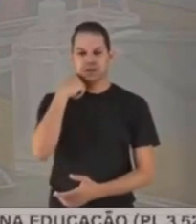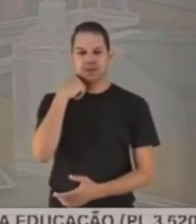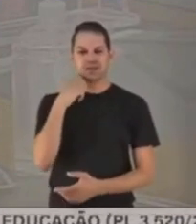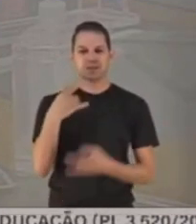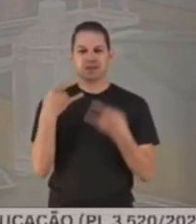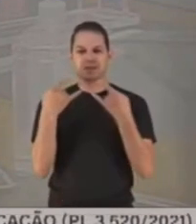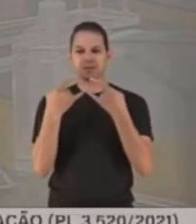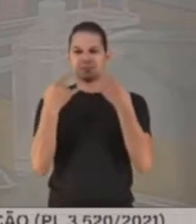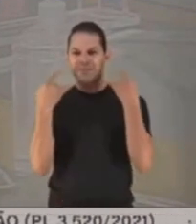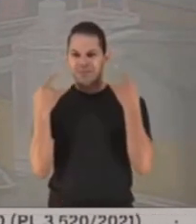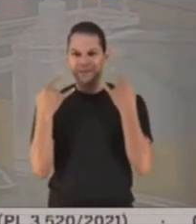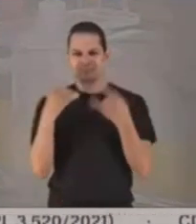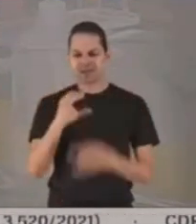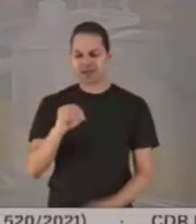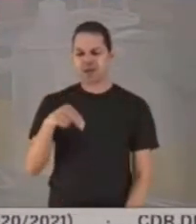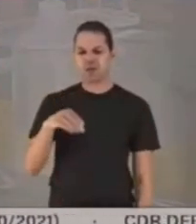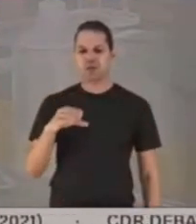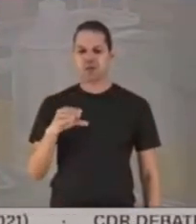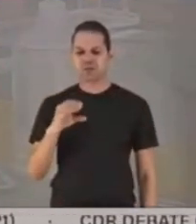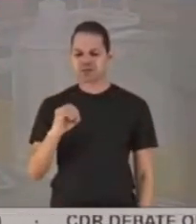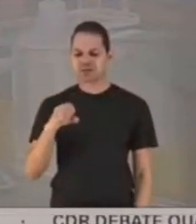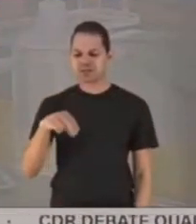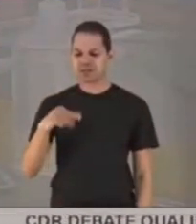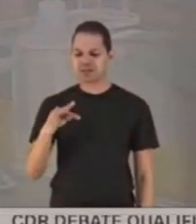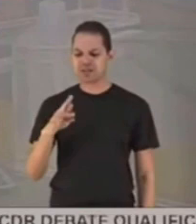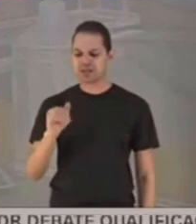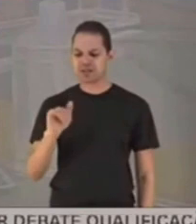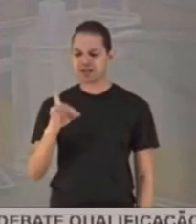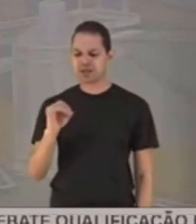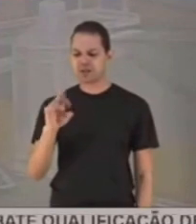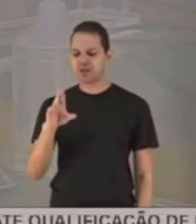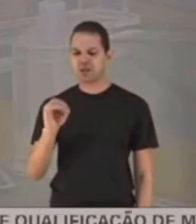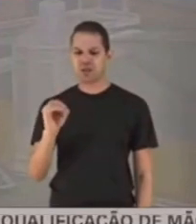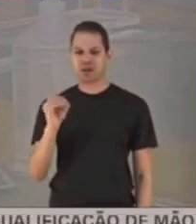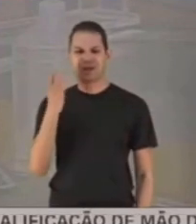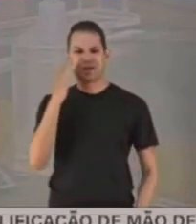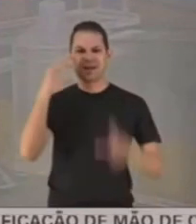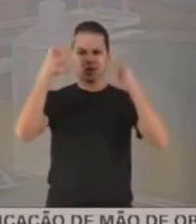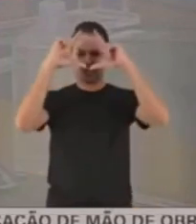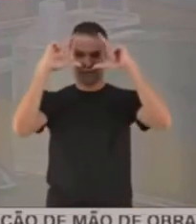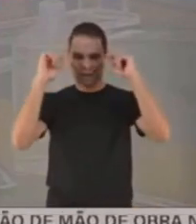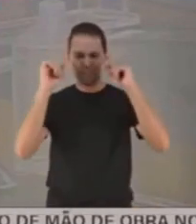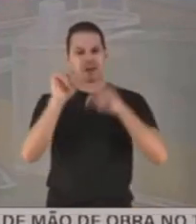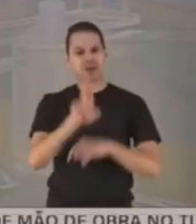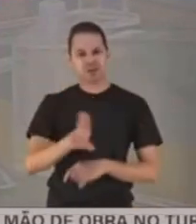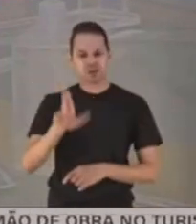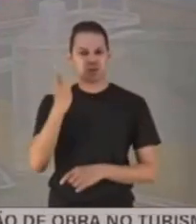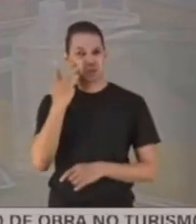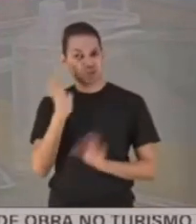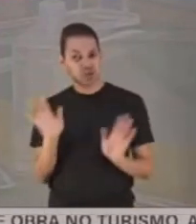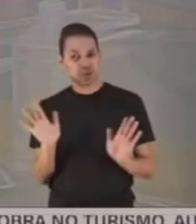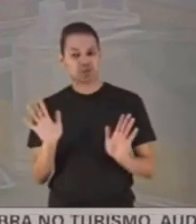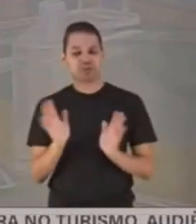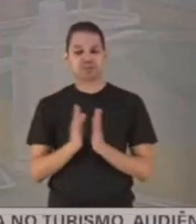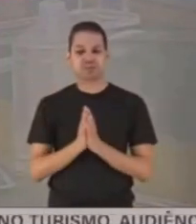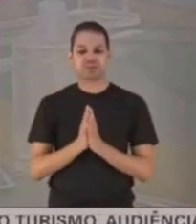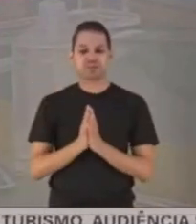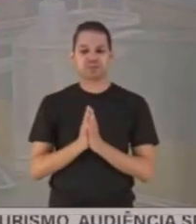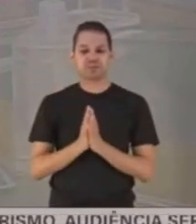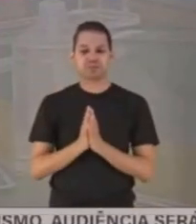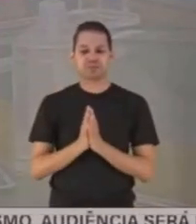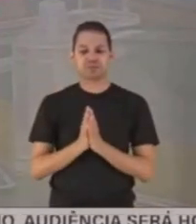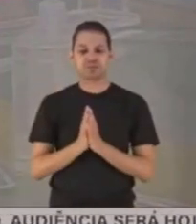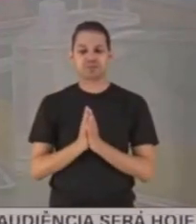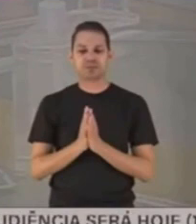máscara concentradora, mas é uma máscara que eles usam, acho que na enfermaria, que se chama, que ela tem um saco, que assim,